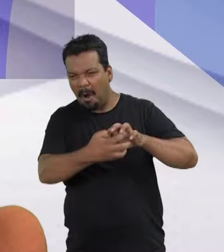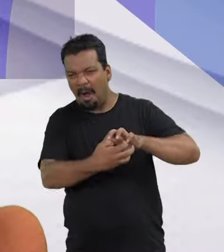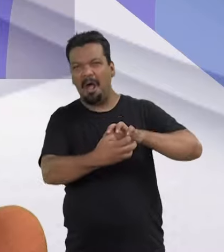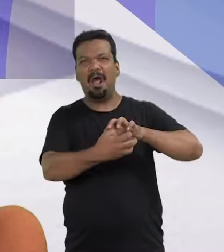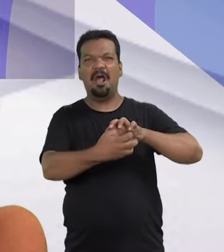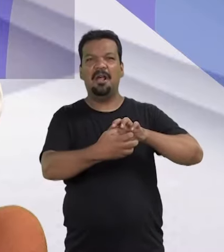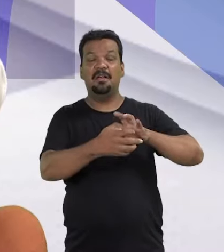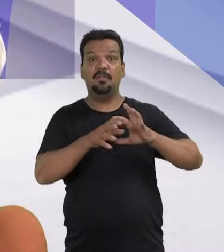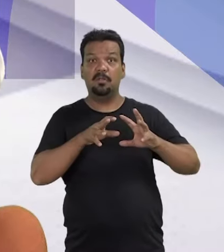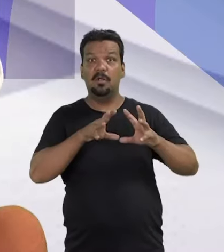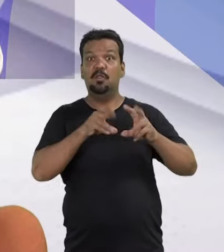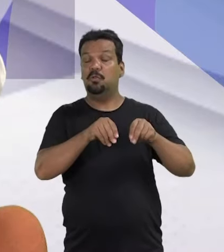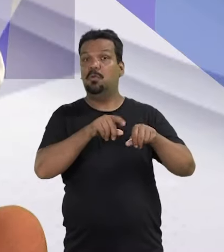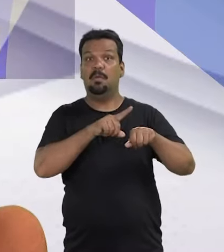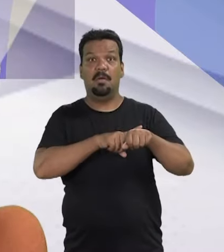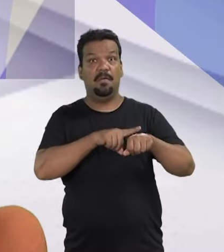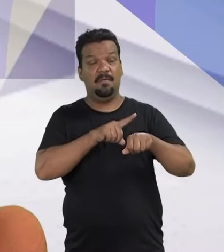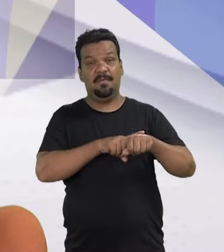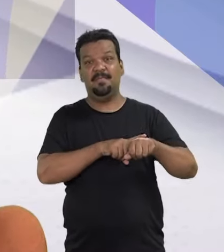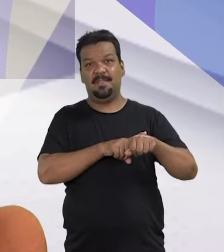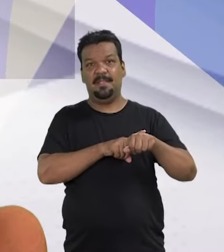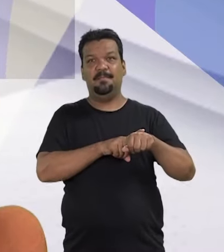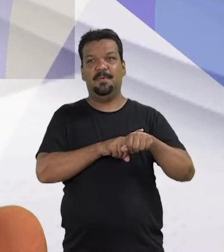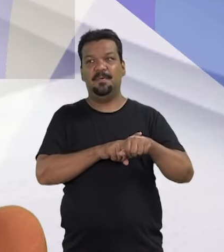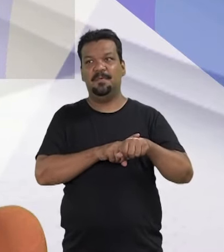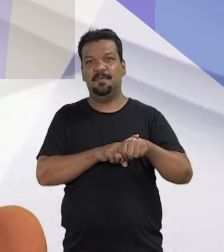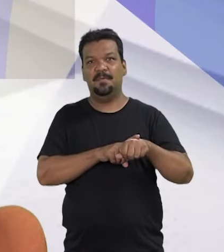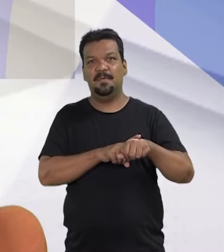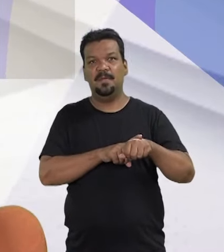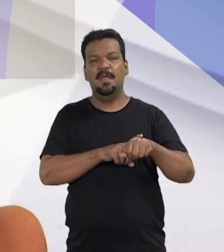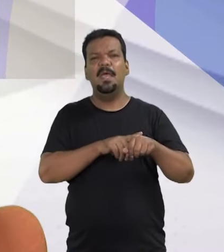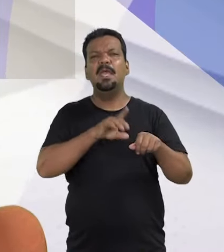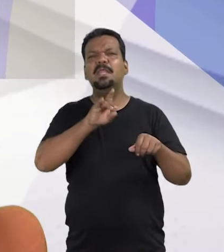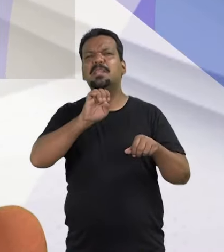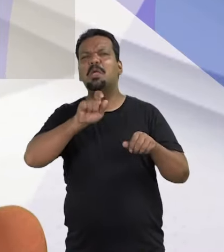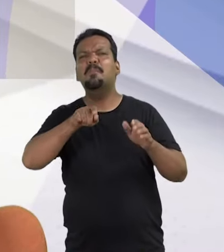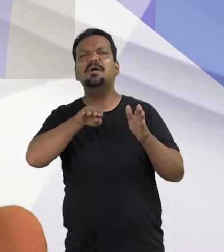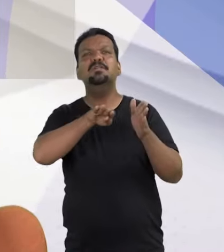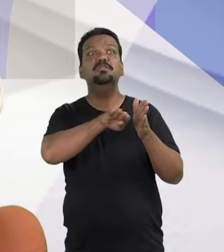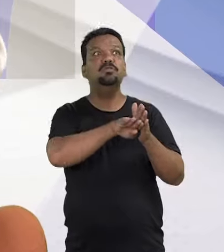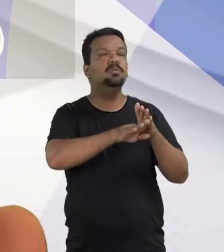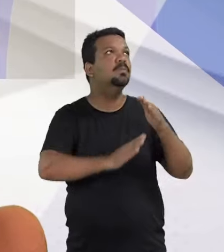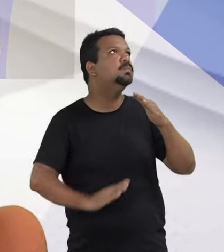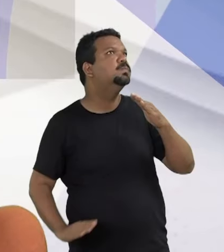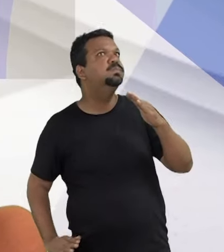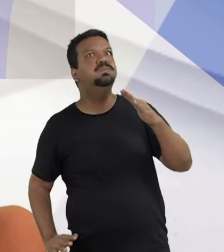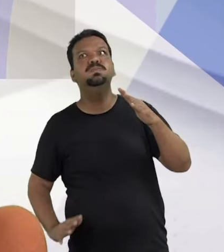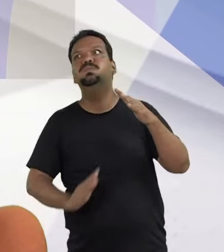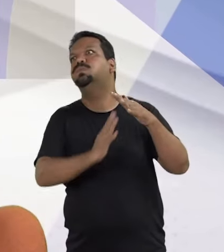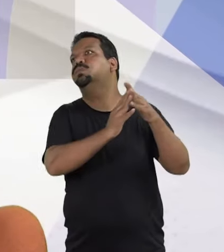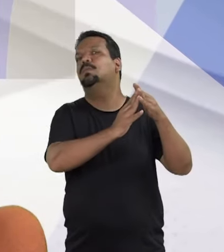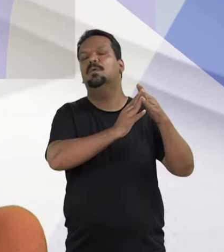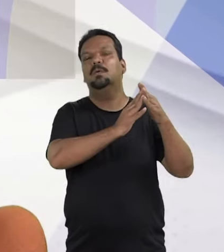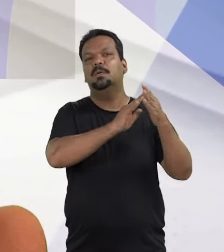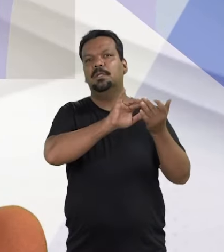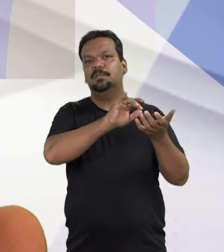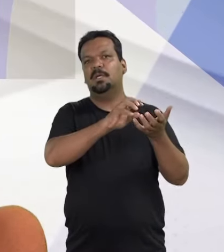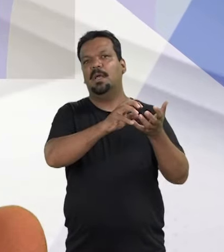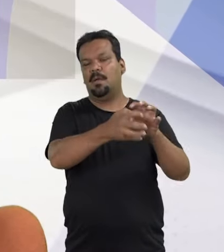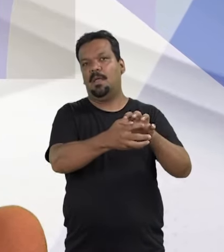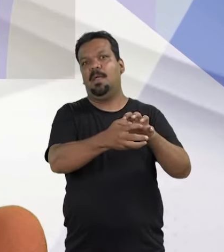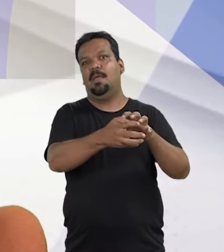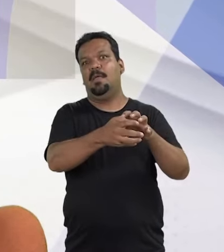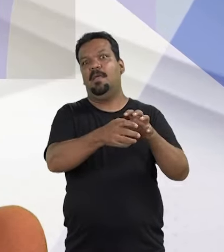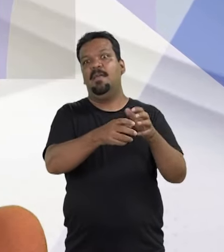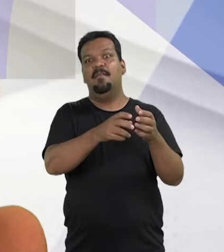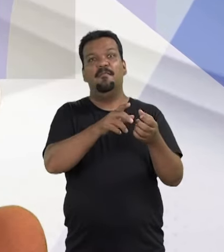Se faz obstrução o tempo todo e na Dilma chegou ao auge da obstrução.